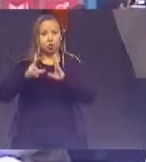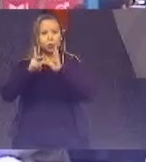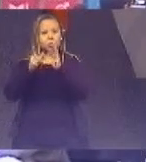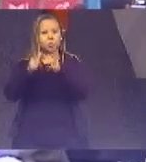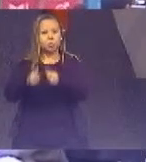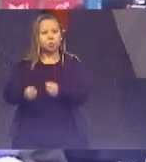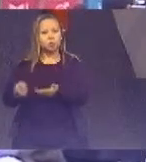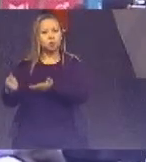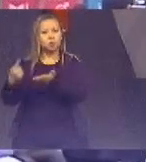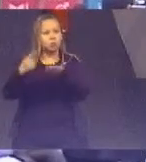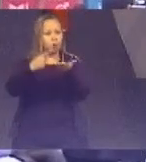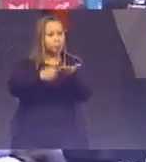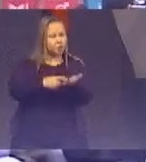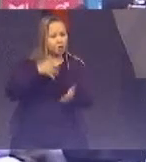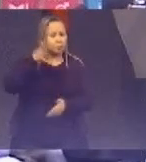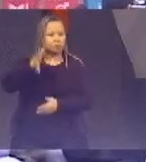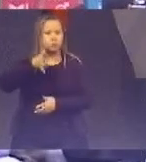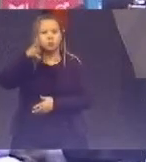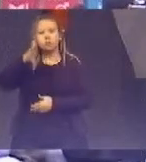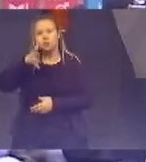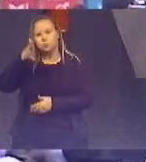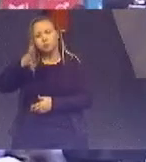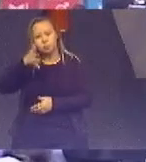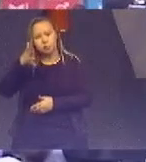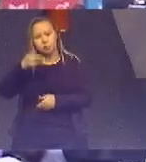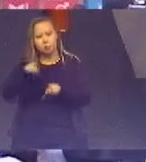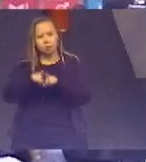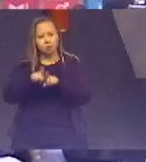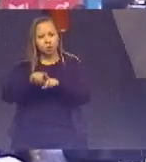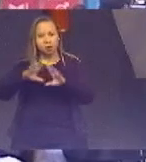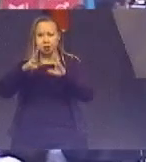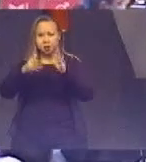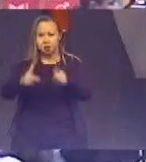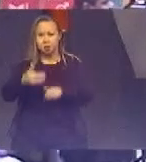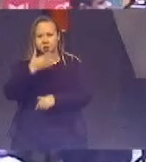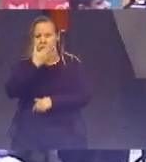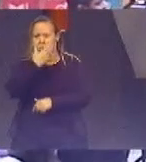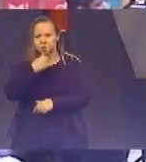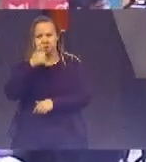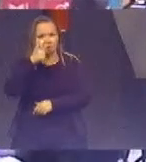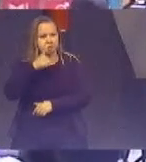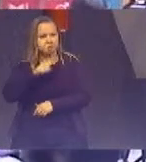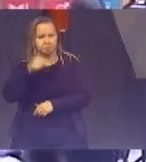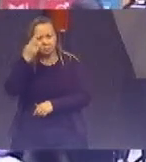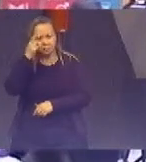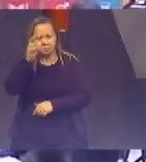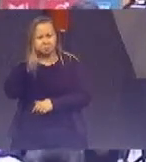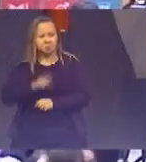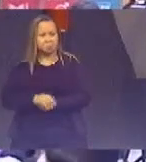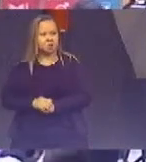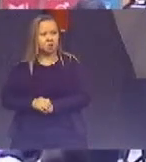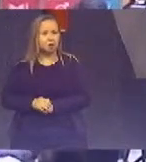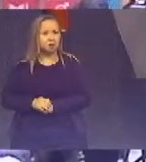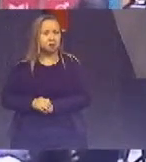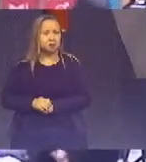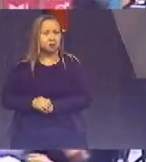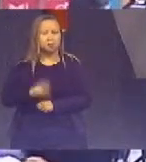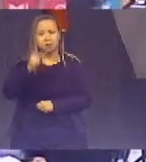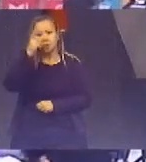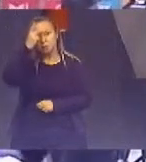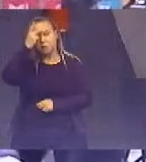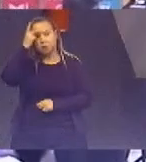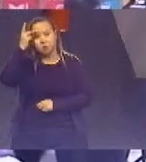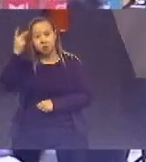convidados palestrantes todas as senhoras senhoras na pessoa do